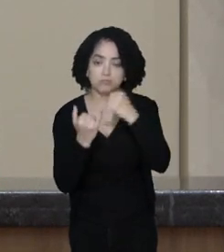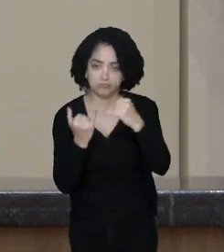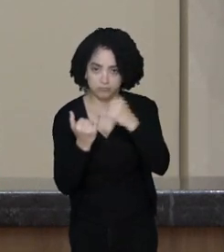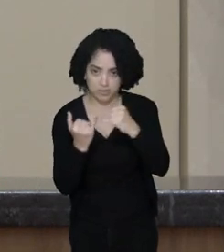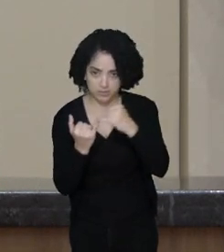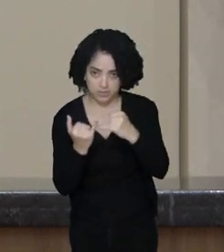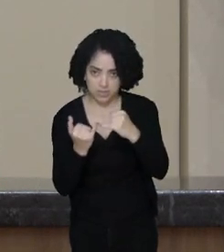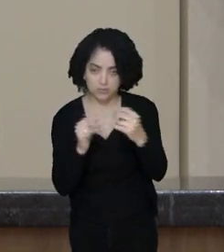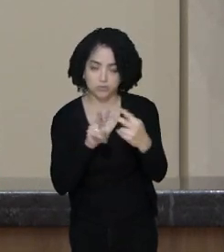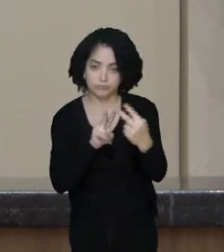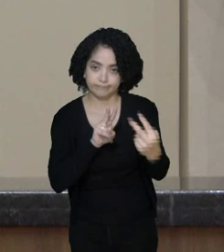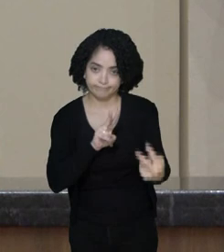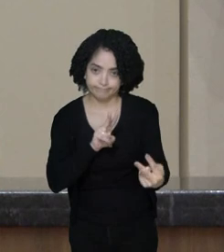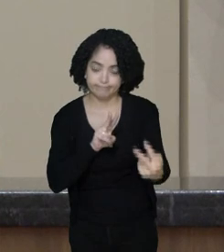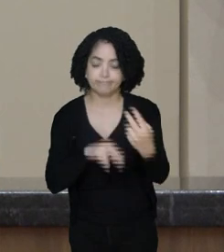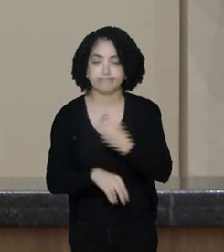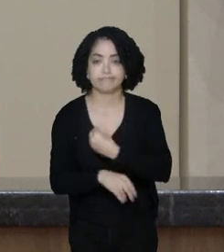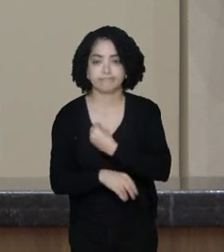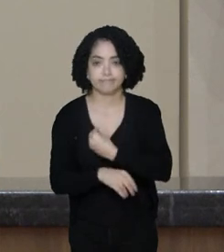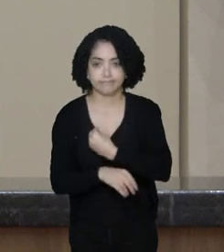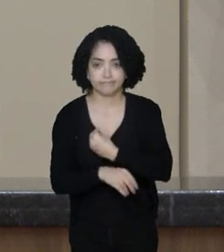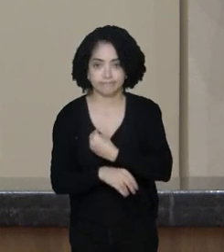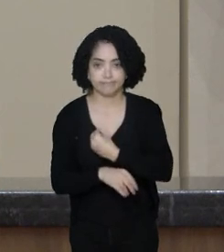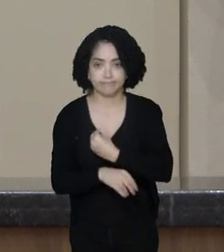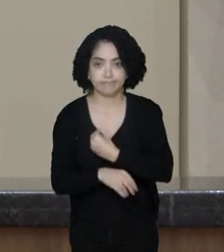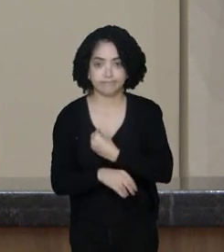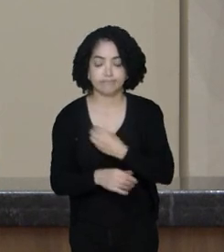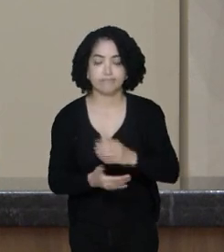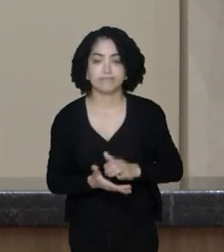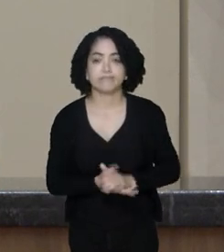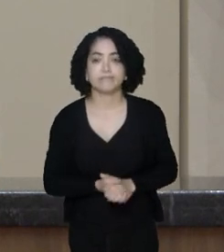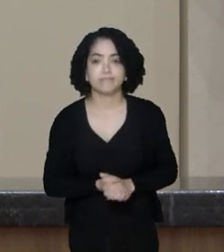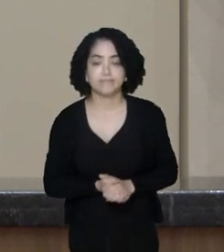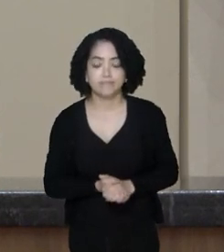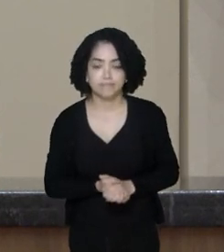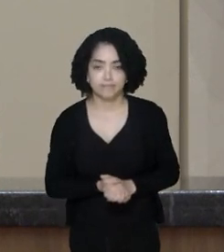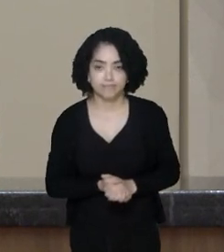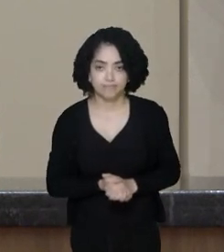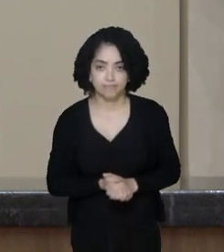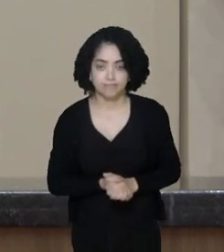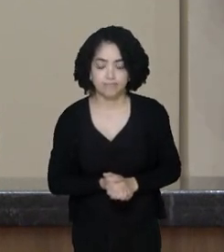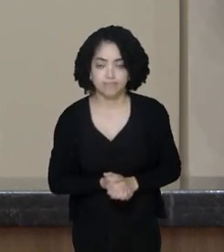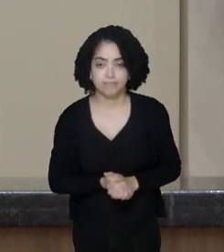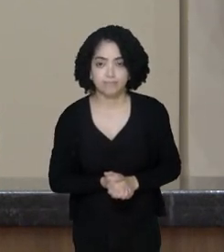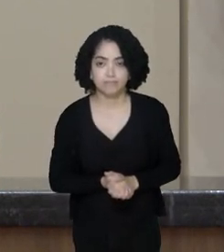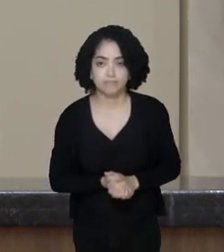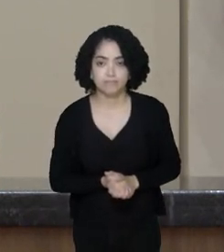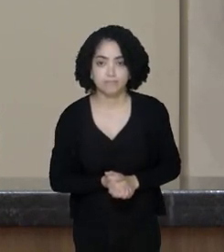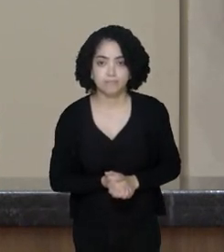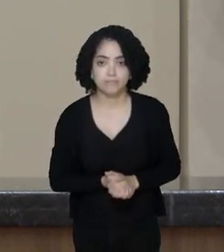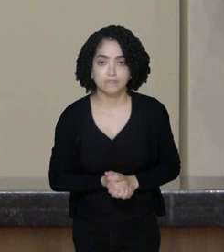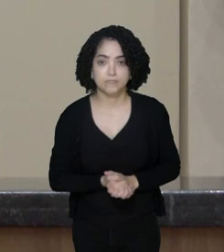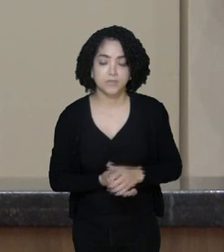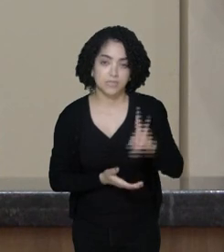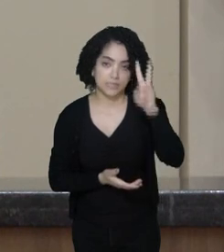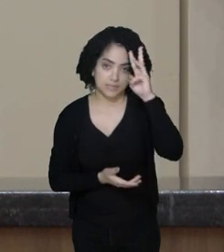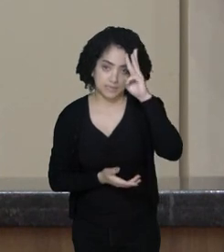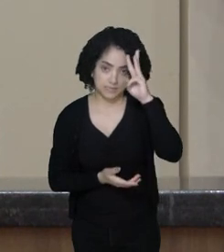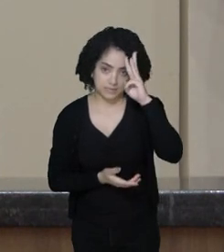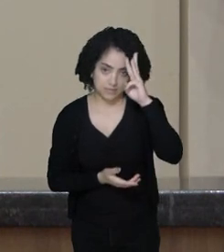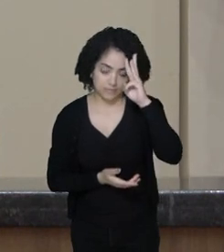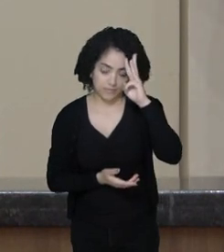já é tradicional aqui para os dias de hoje. Então, terça-feira, a sessão